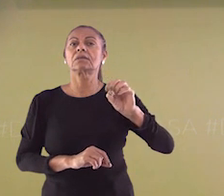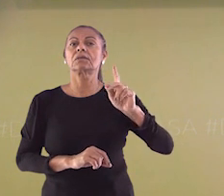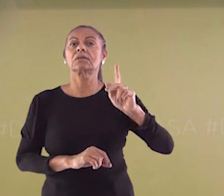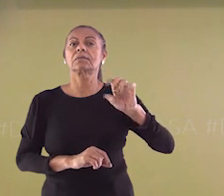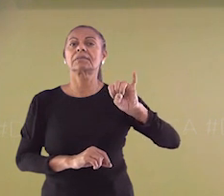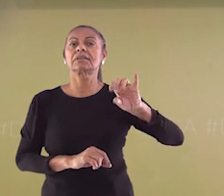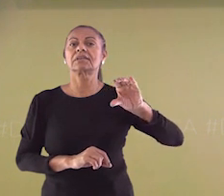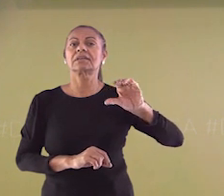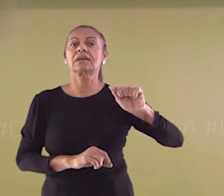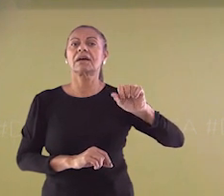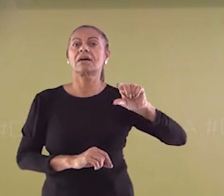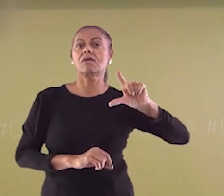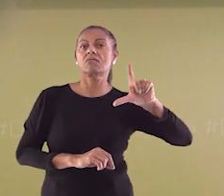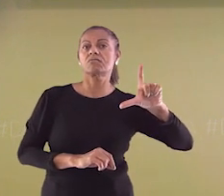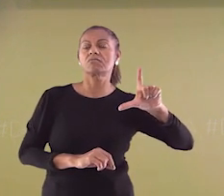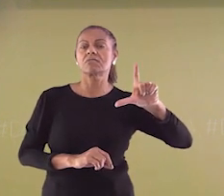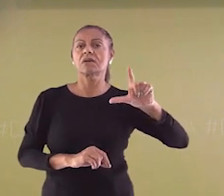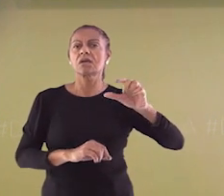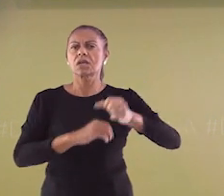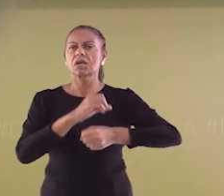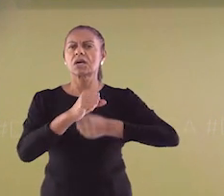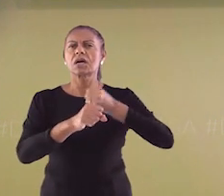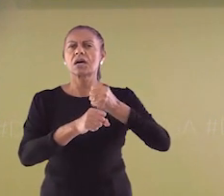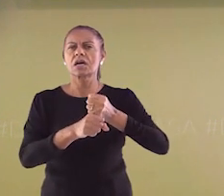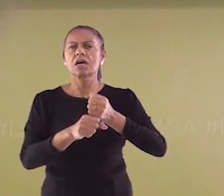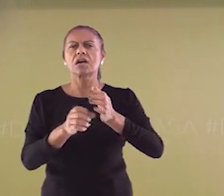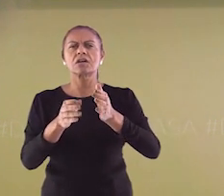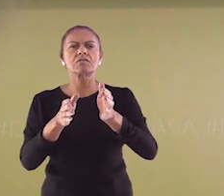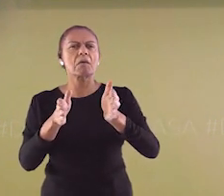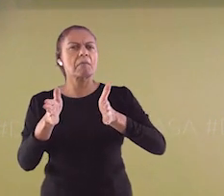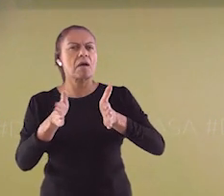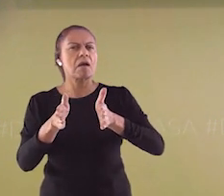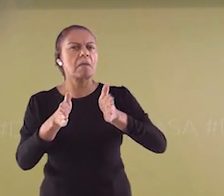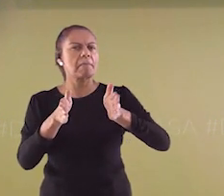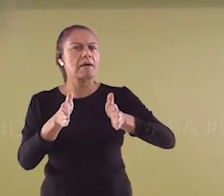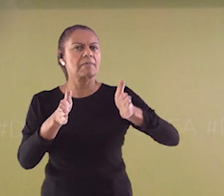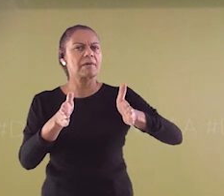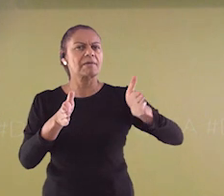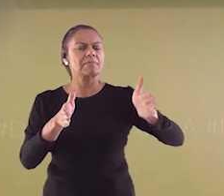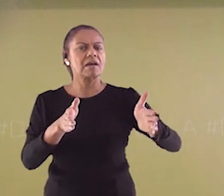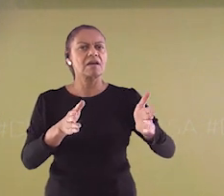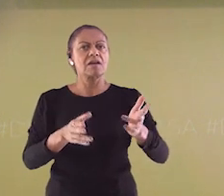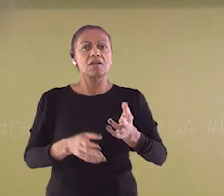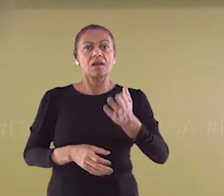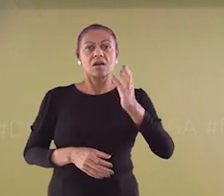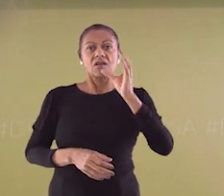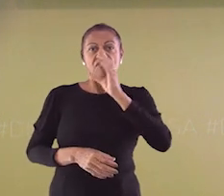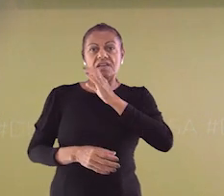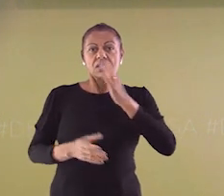que as estações do ano são bem definidas, com verões bem quentes e invernos rigorosos.